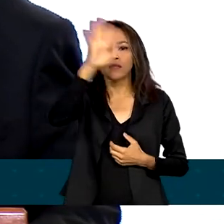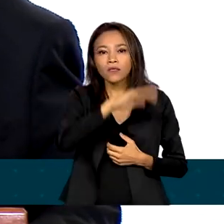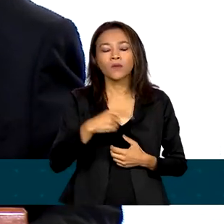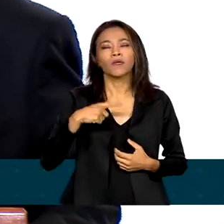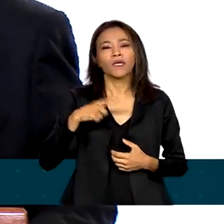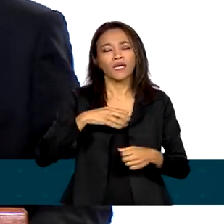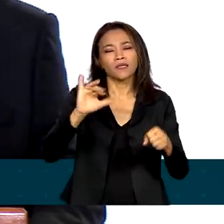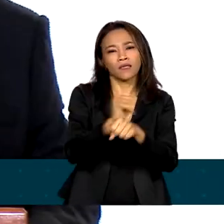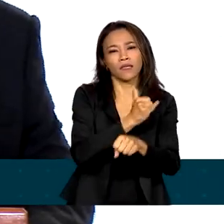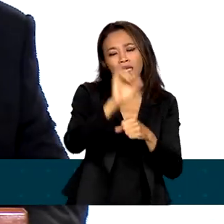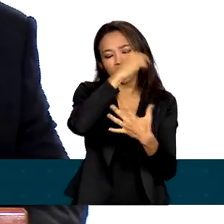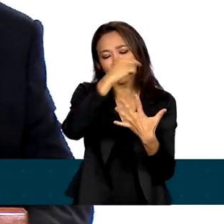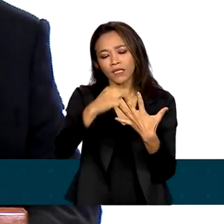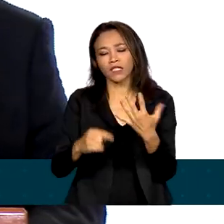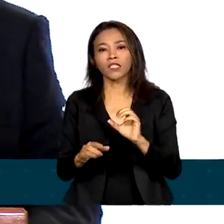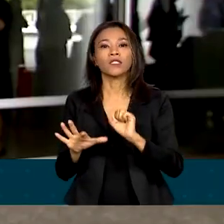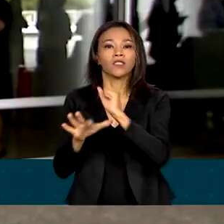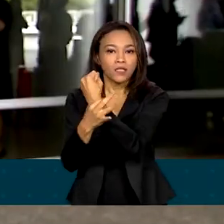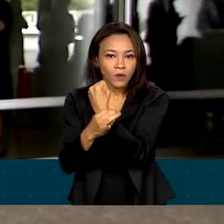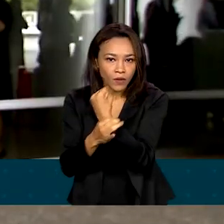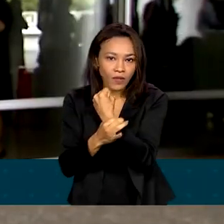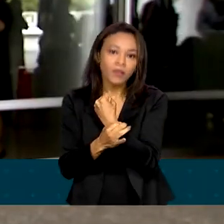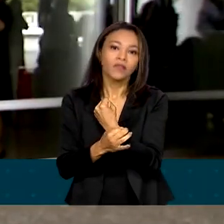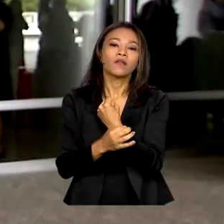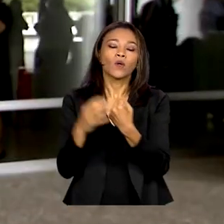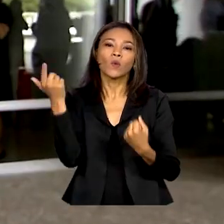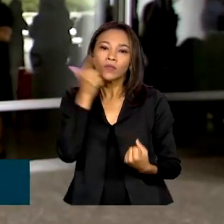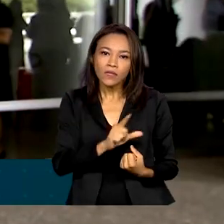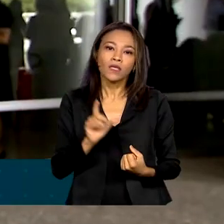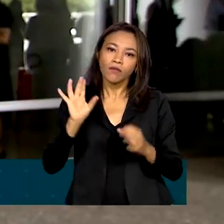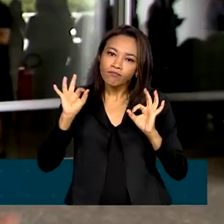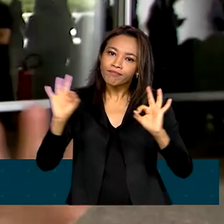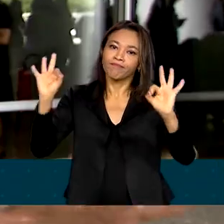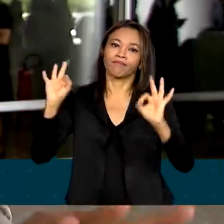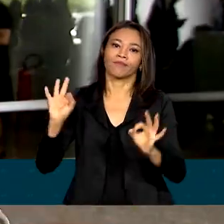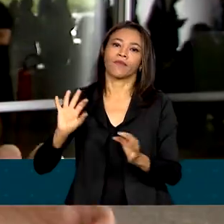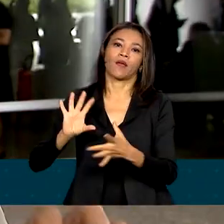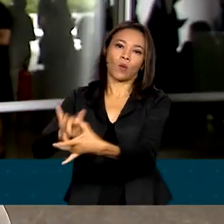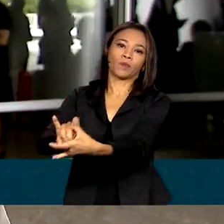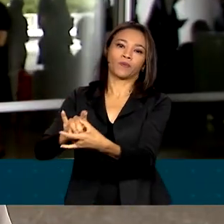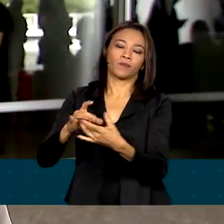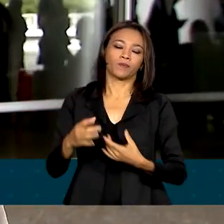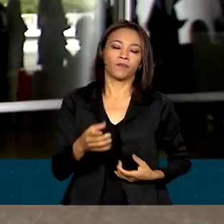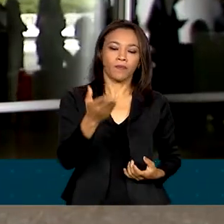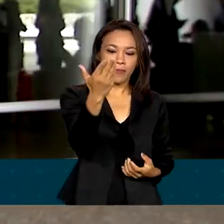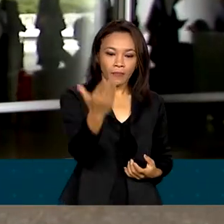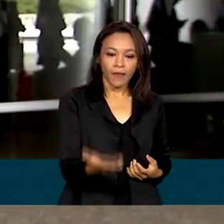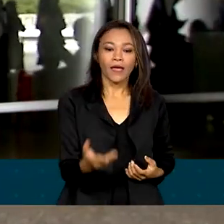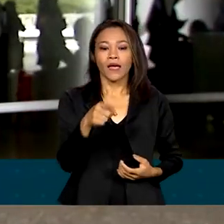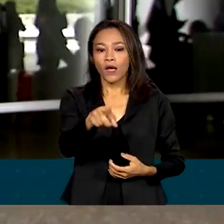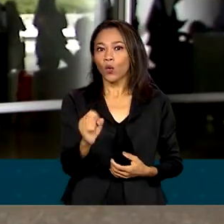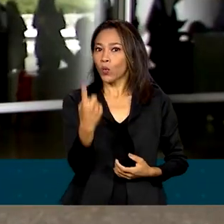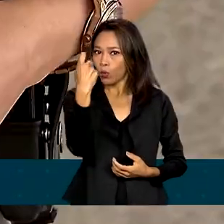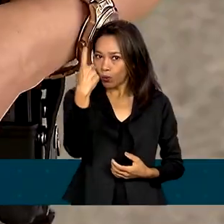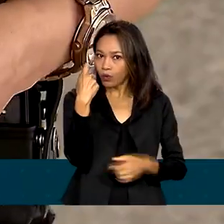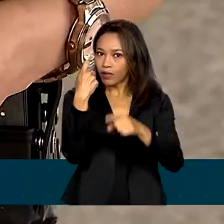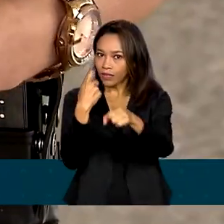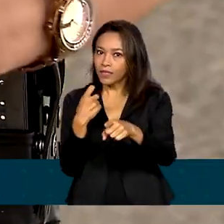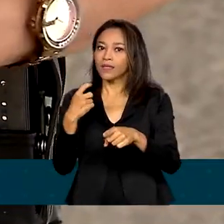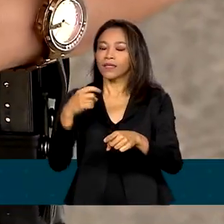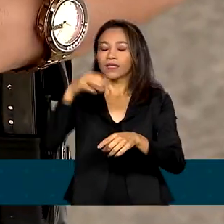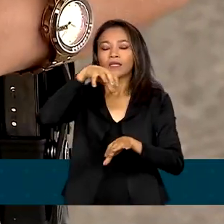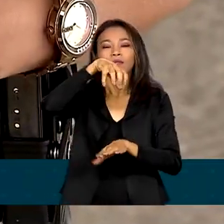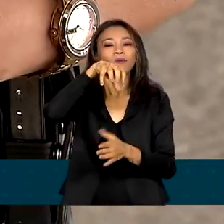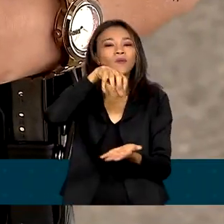medidas protetivas saiam do papel. Para a comandante do Batalhão Maria da Penha, único do Brasil, em Goiânia, as